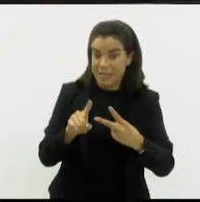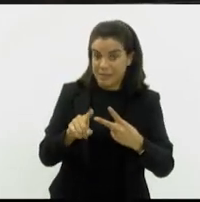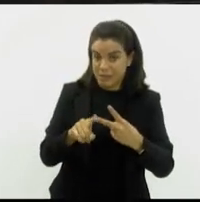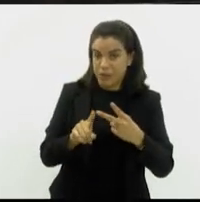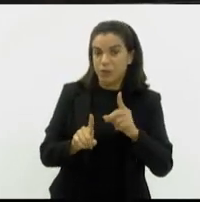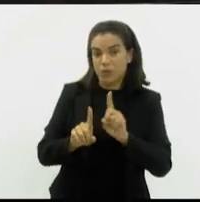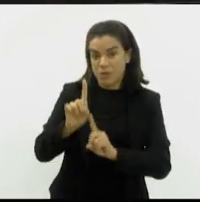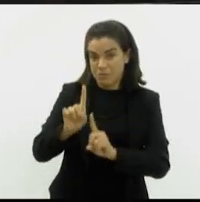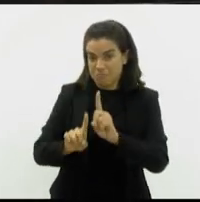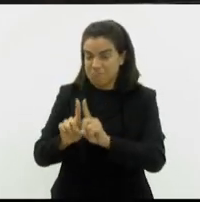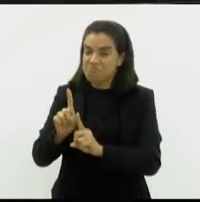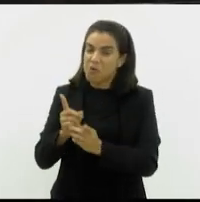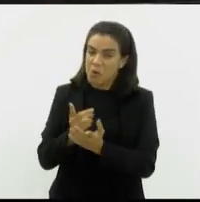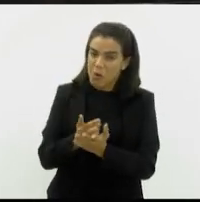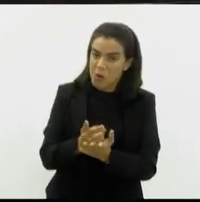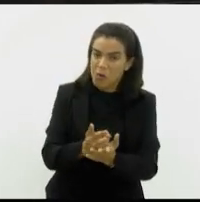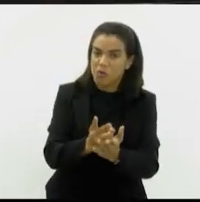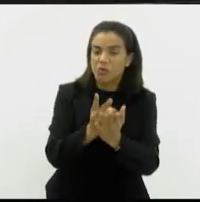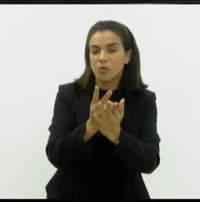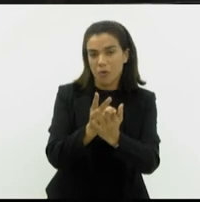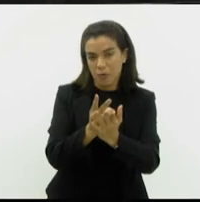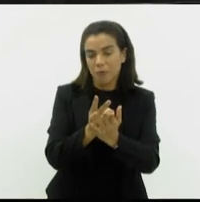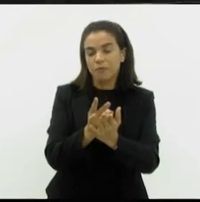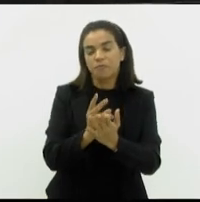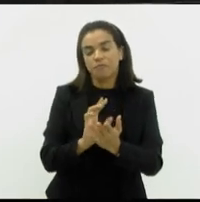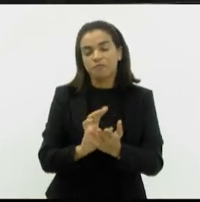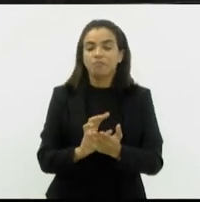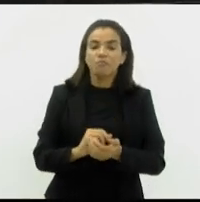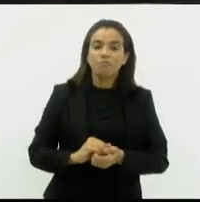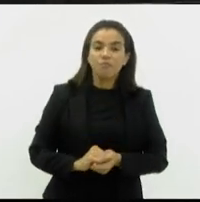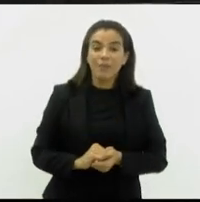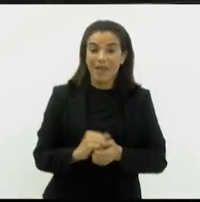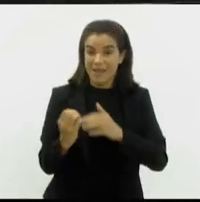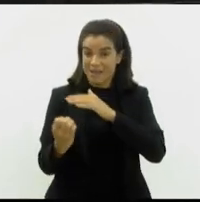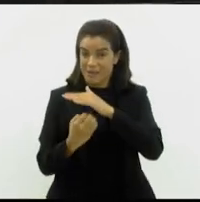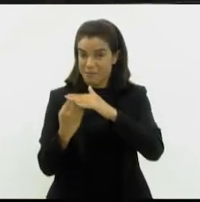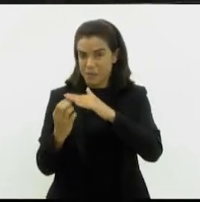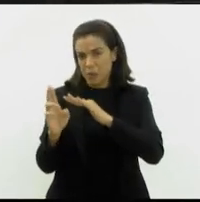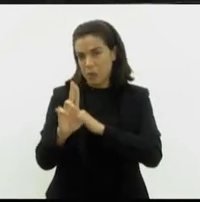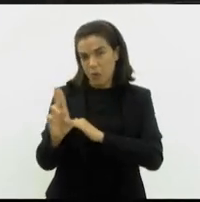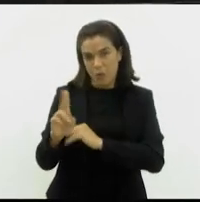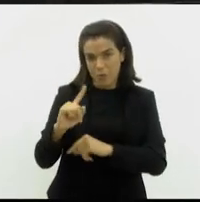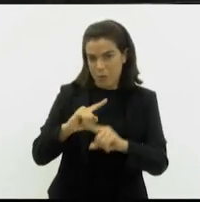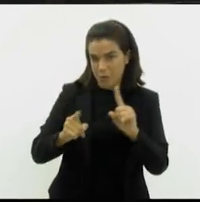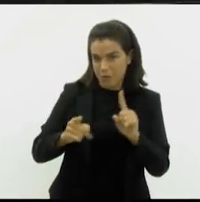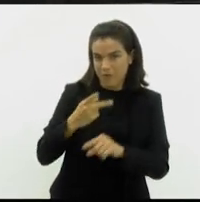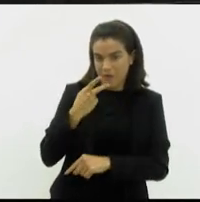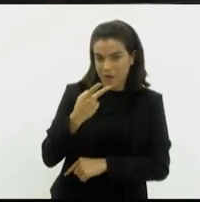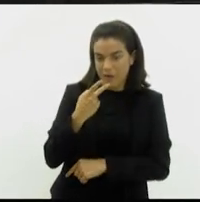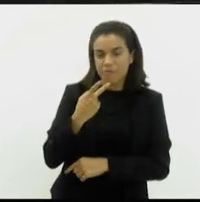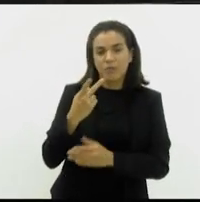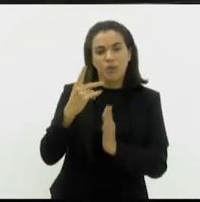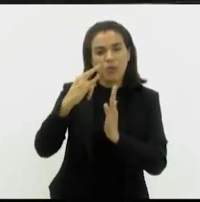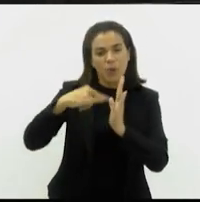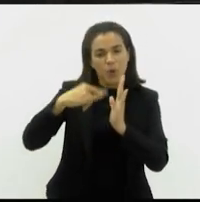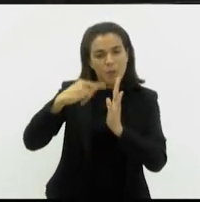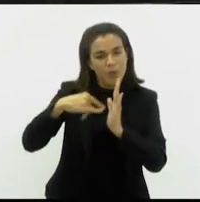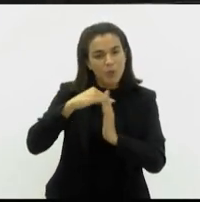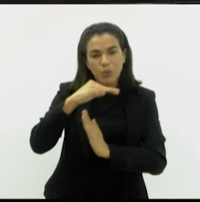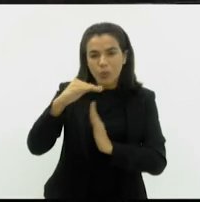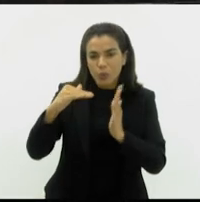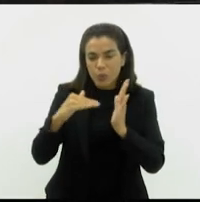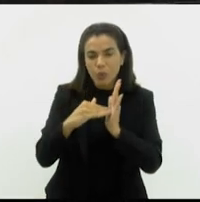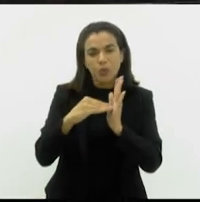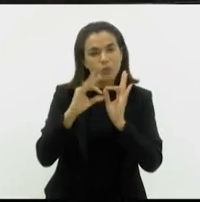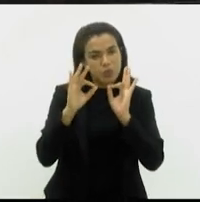seguiu o processo para o chamamento da segunda colocada, a empresa X, a qual enviou toda a documentação pertinente ao edital de